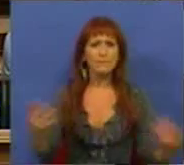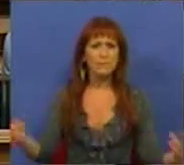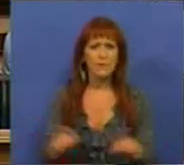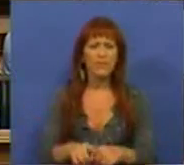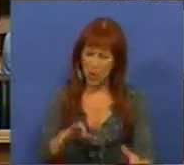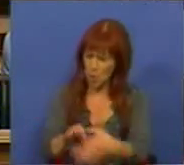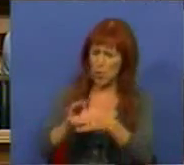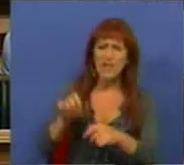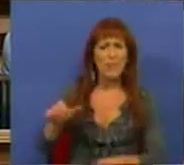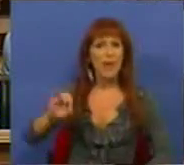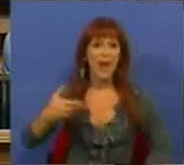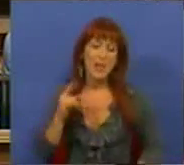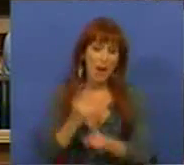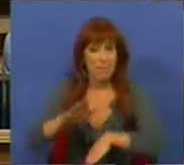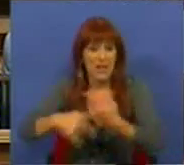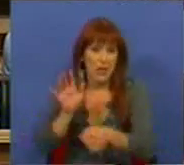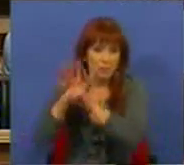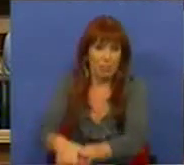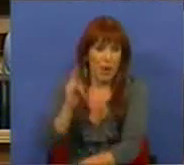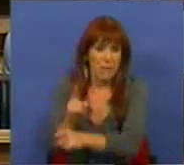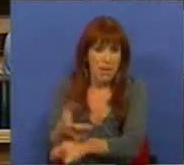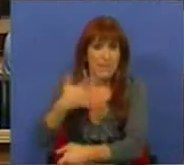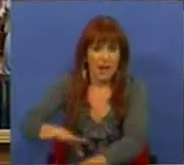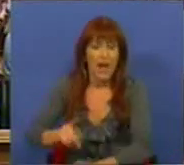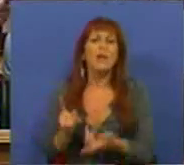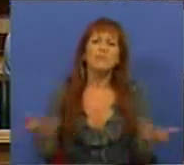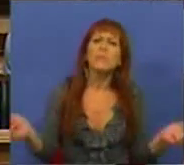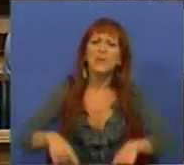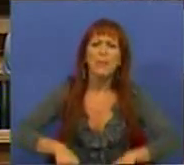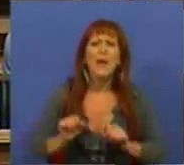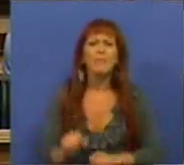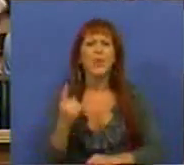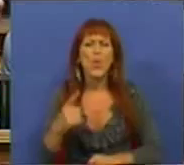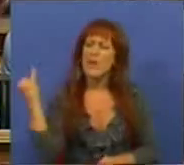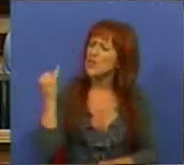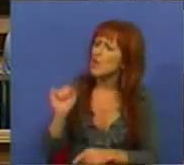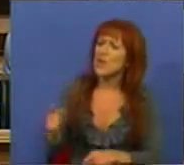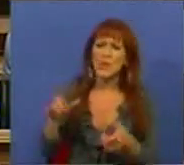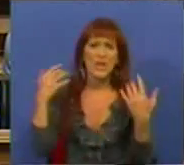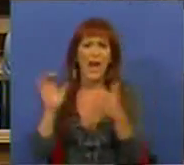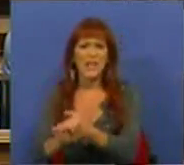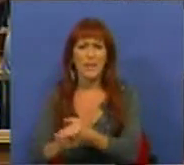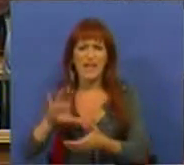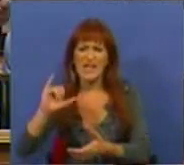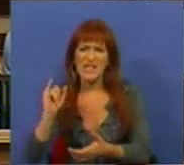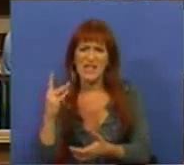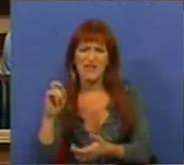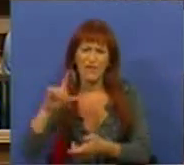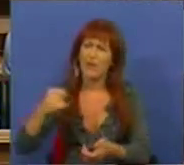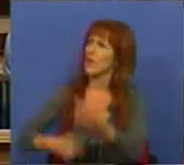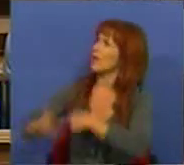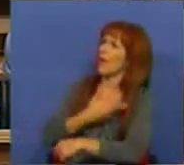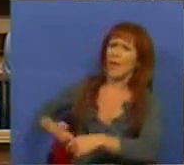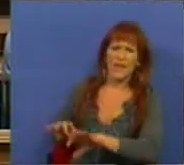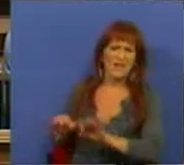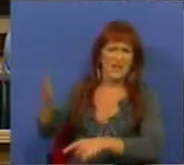a coerência do PSD, é manter essa discriminação, afinal, também de uma instituição do casamento civil que não é tão secular como